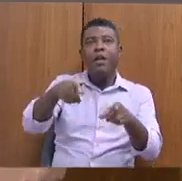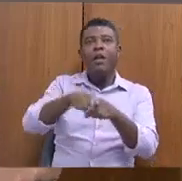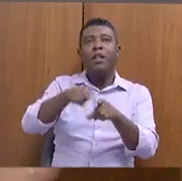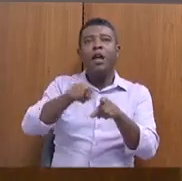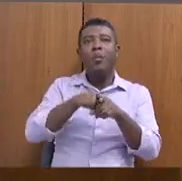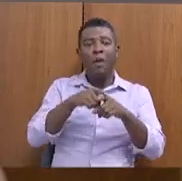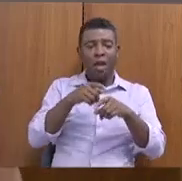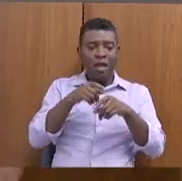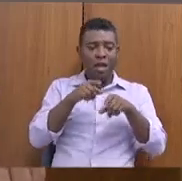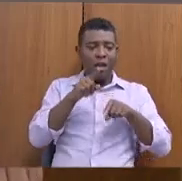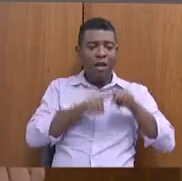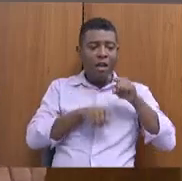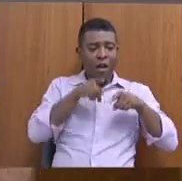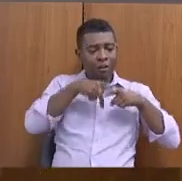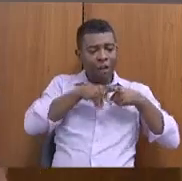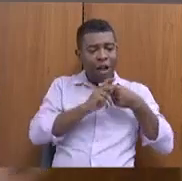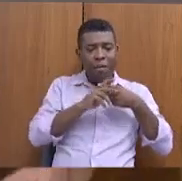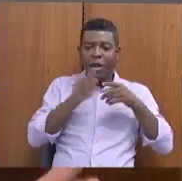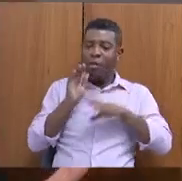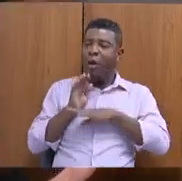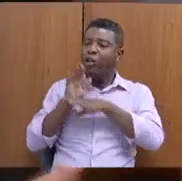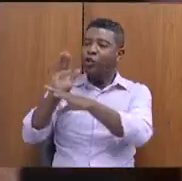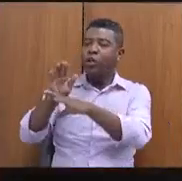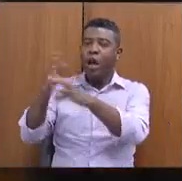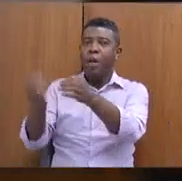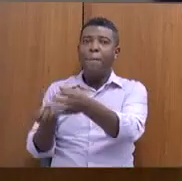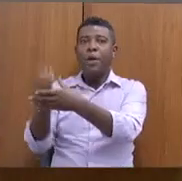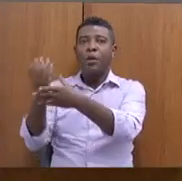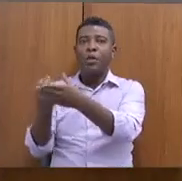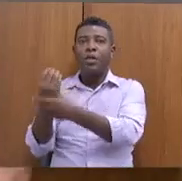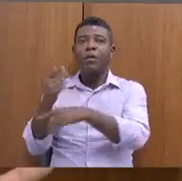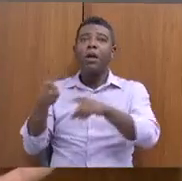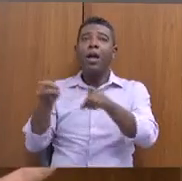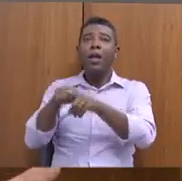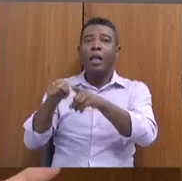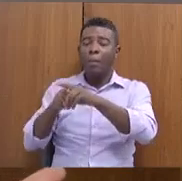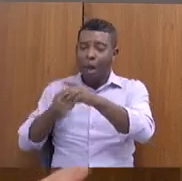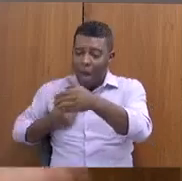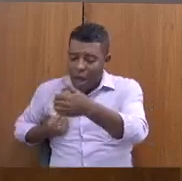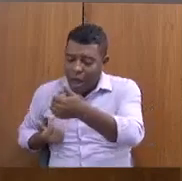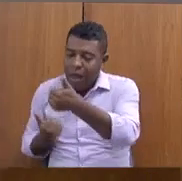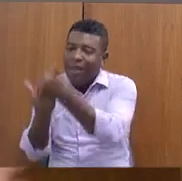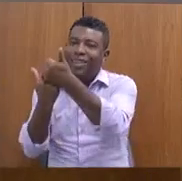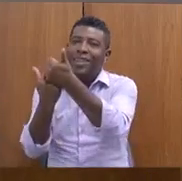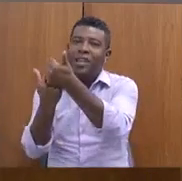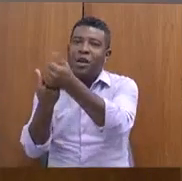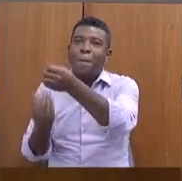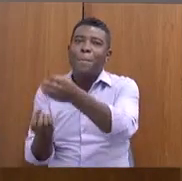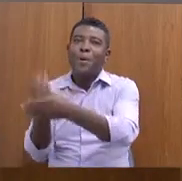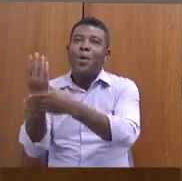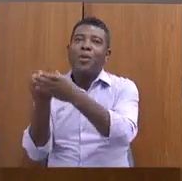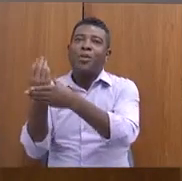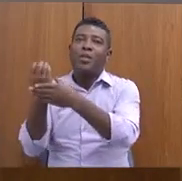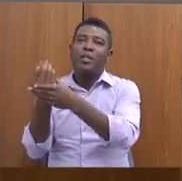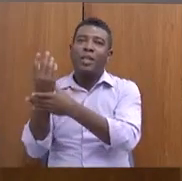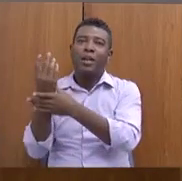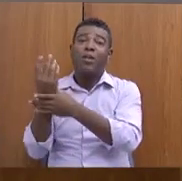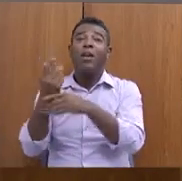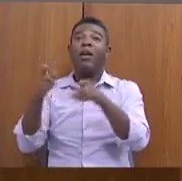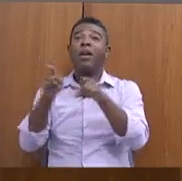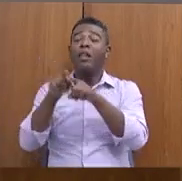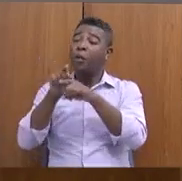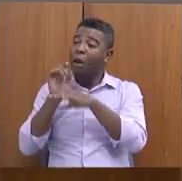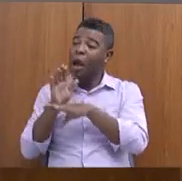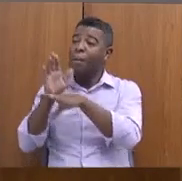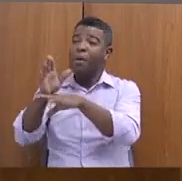ferramentas para a produção. E estamos dando apoio a essa produção e também um apoio à comercialização